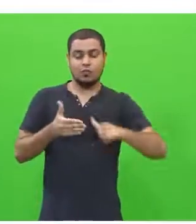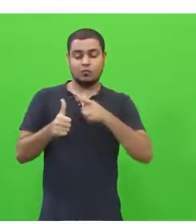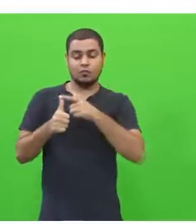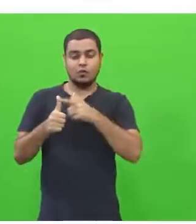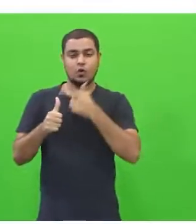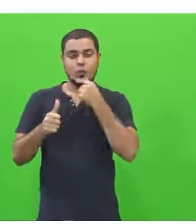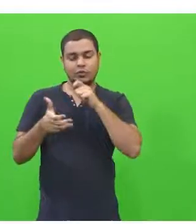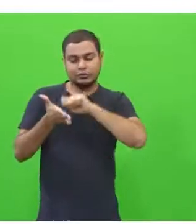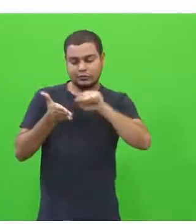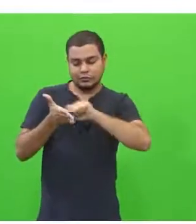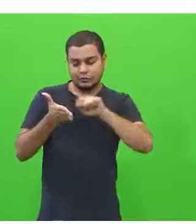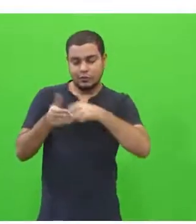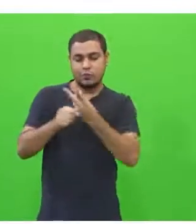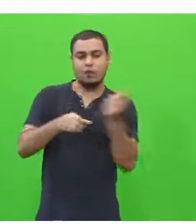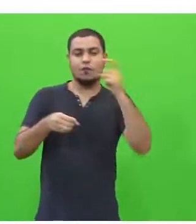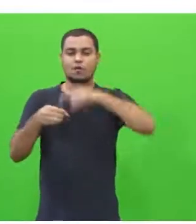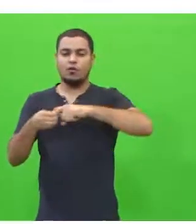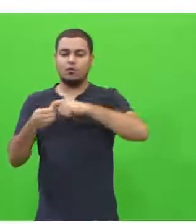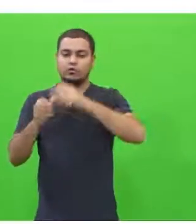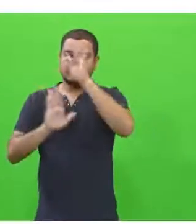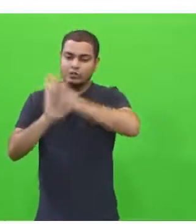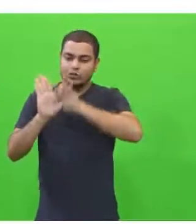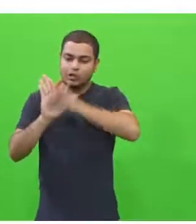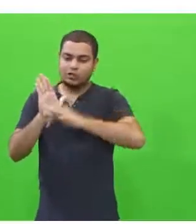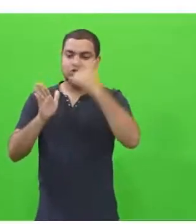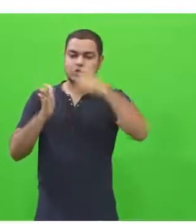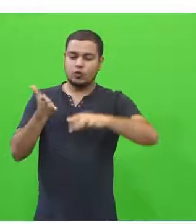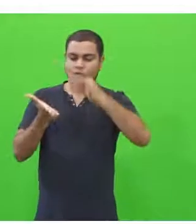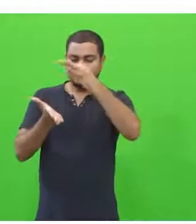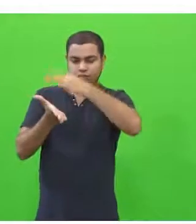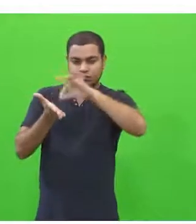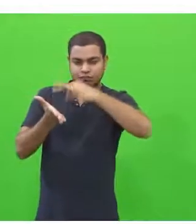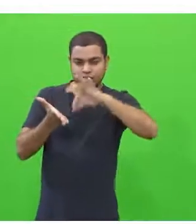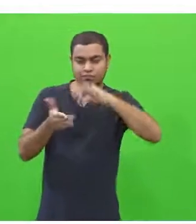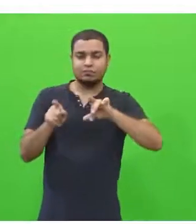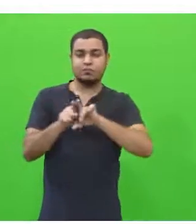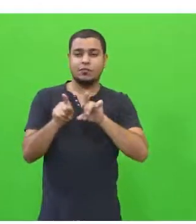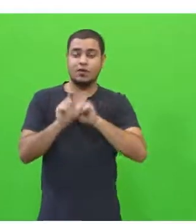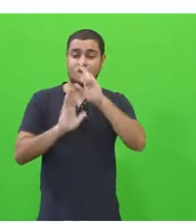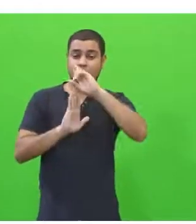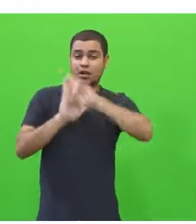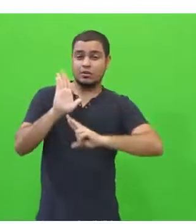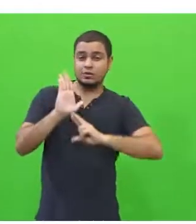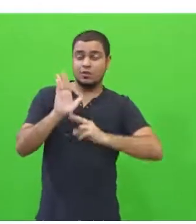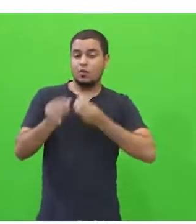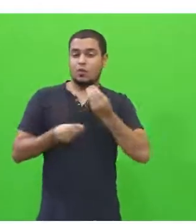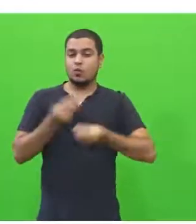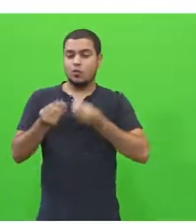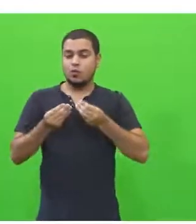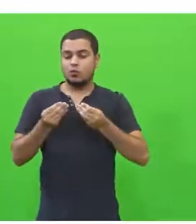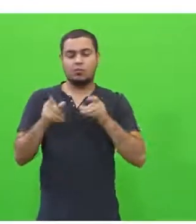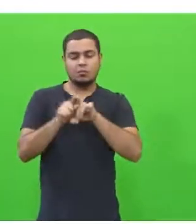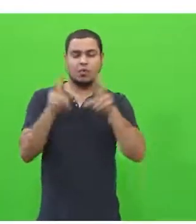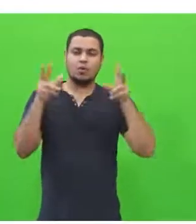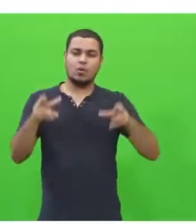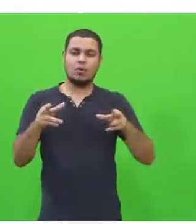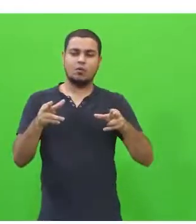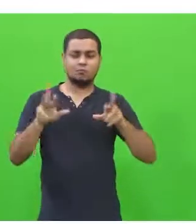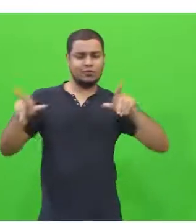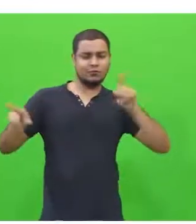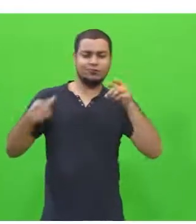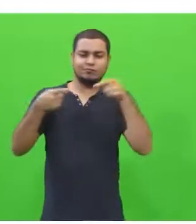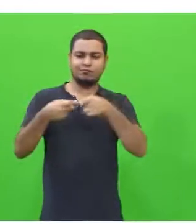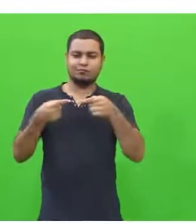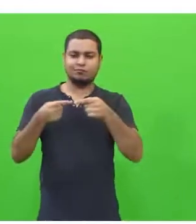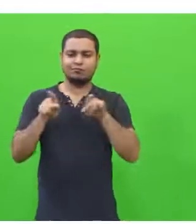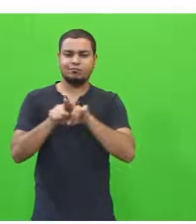retorna ao texto, ele começa a fazer os apontamentos. A redação, ela não foge dessa situação. Você vai